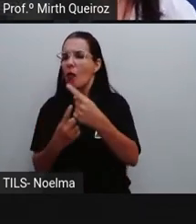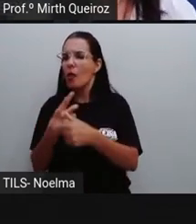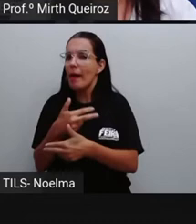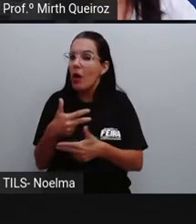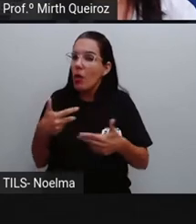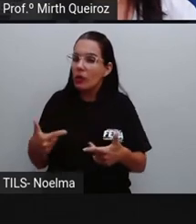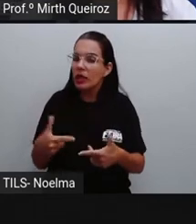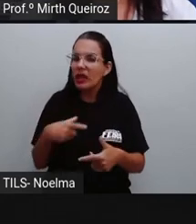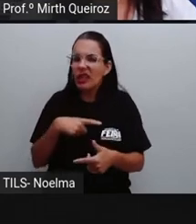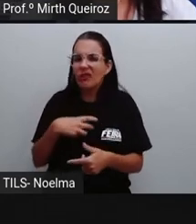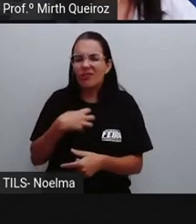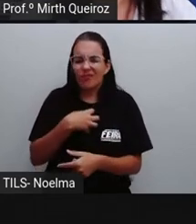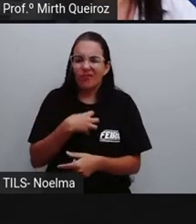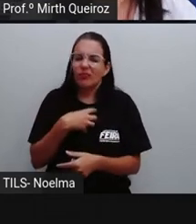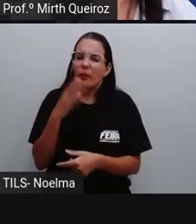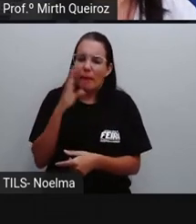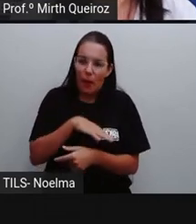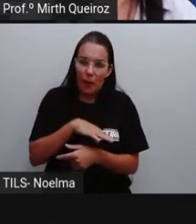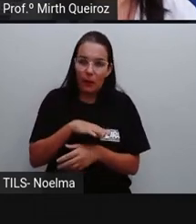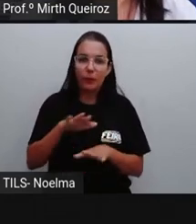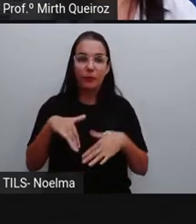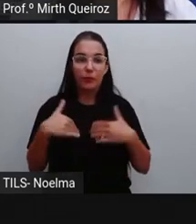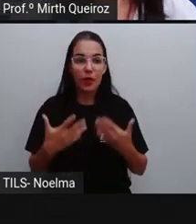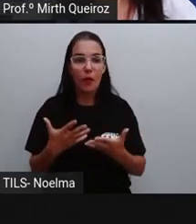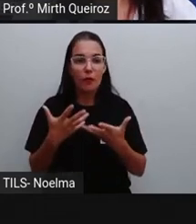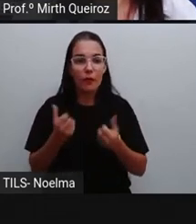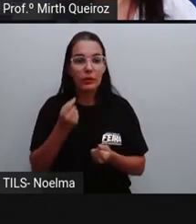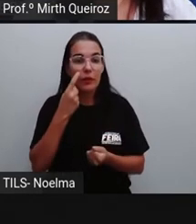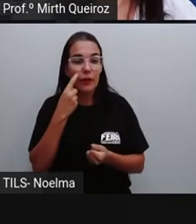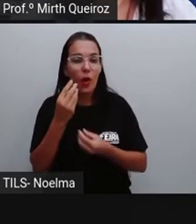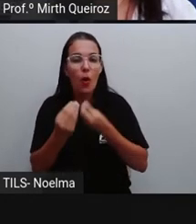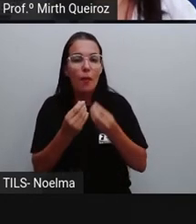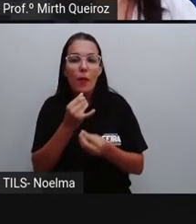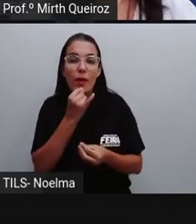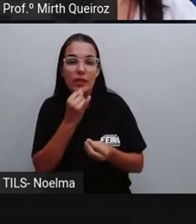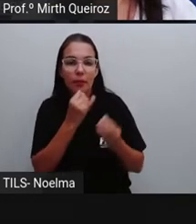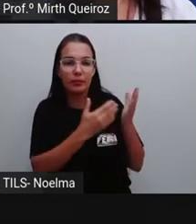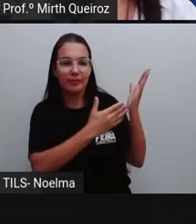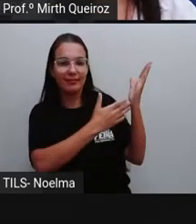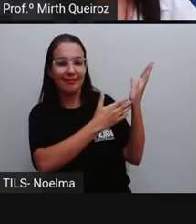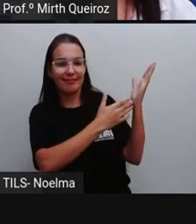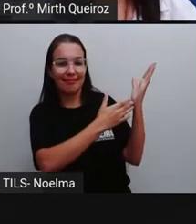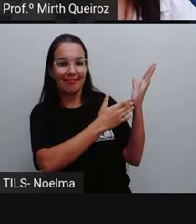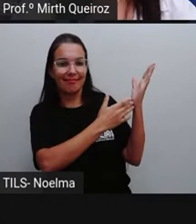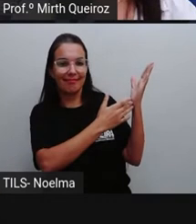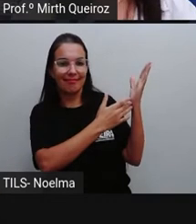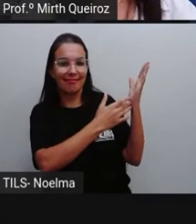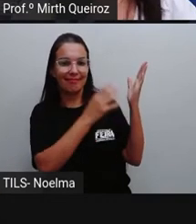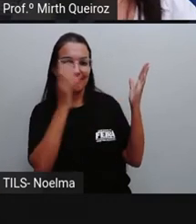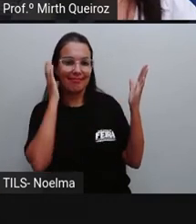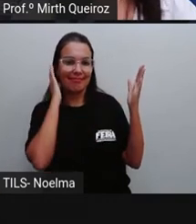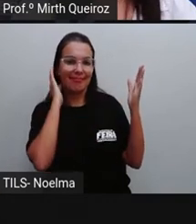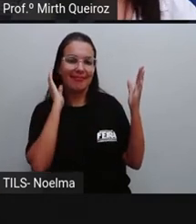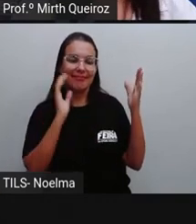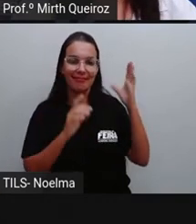um incômodo. E aí, a gente vai para um exemplo de uma carta